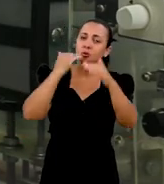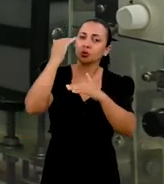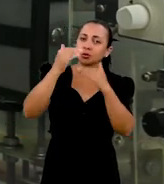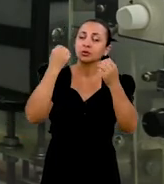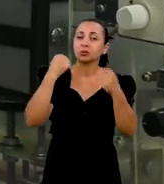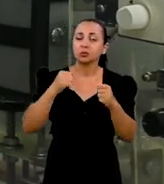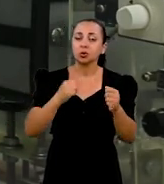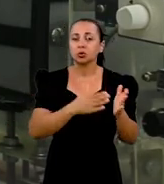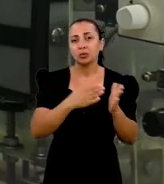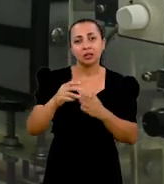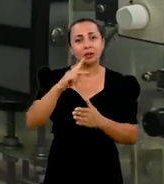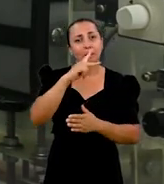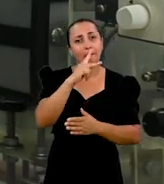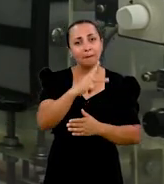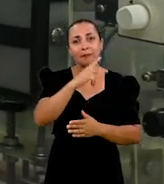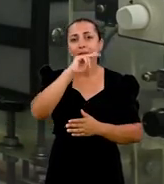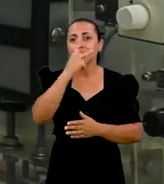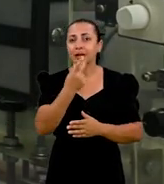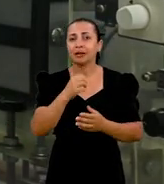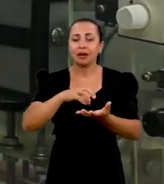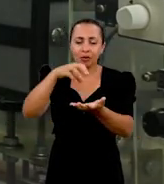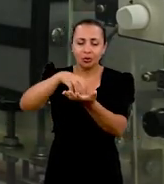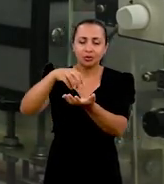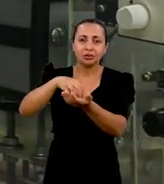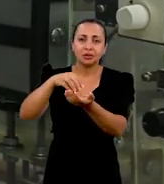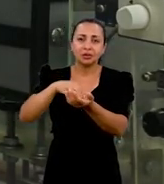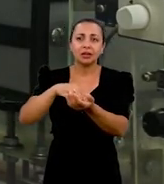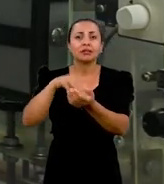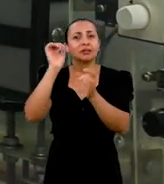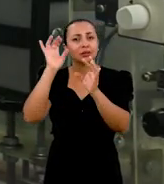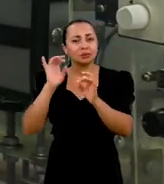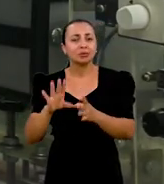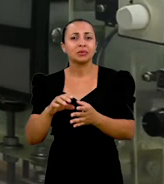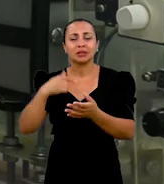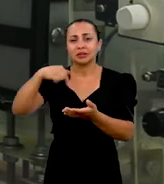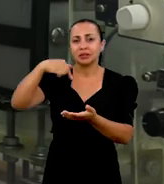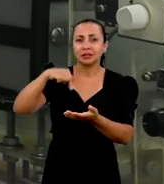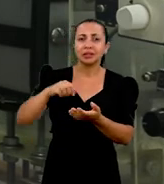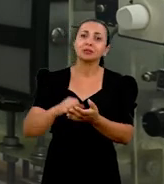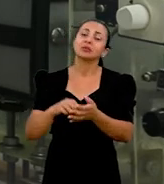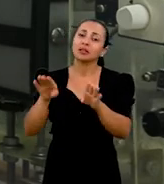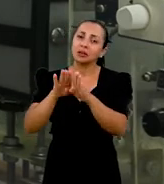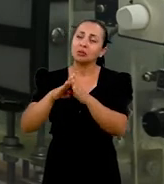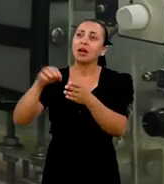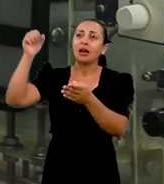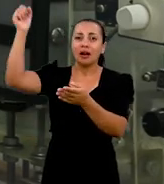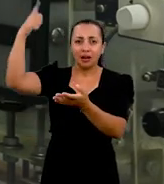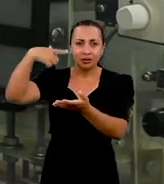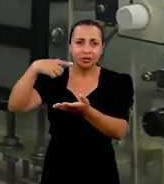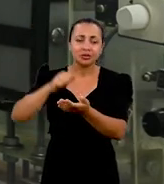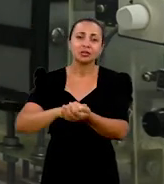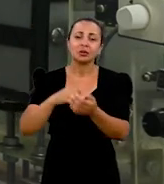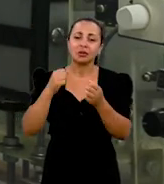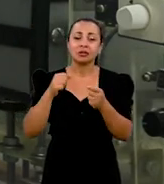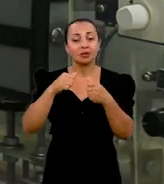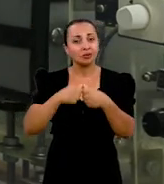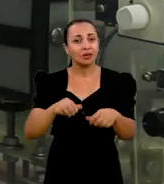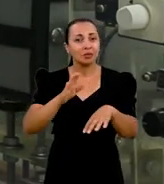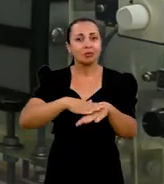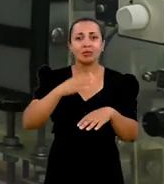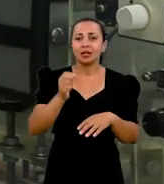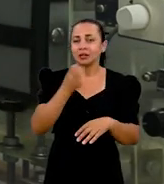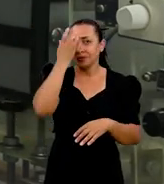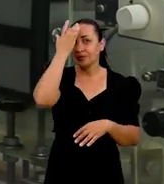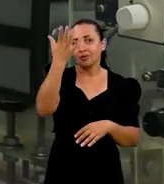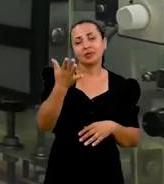processos que podem ser desde o pH, a concentração das espécies químicas, a própria fonte de radiação, isso tudo se torna muito